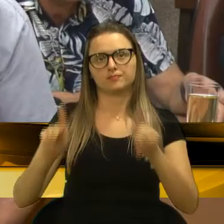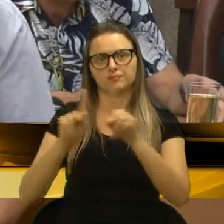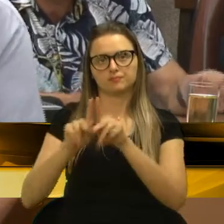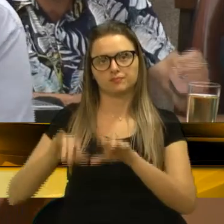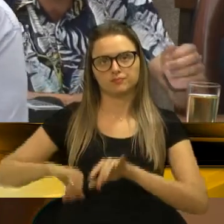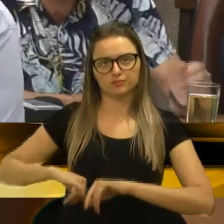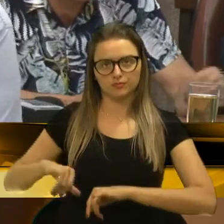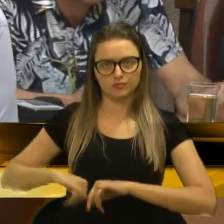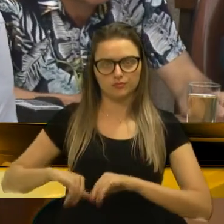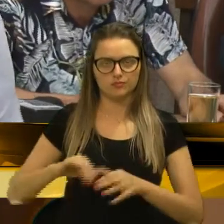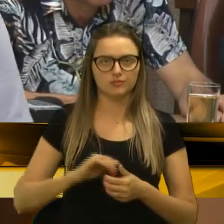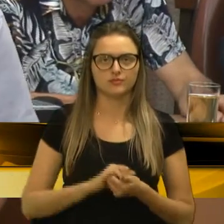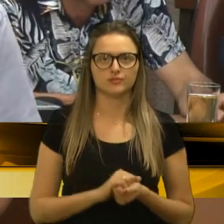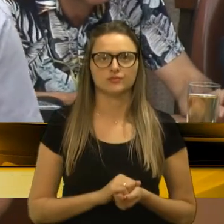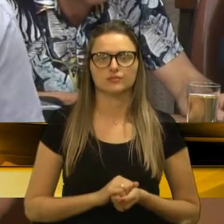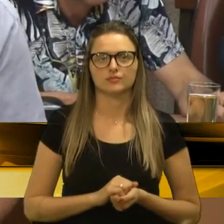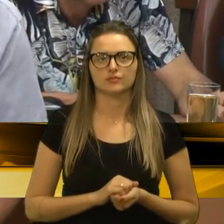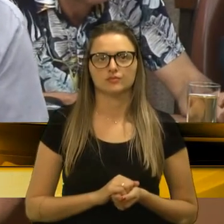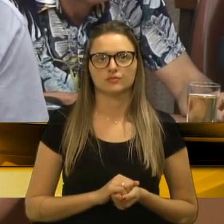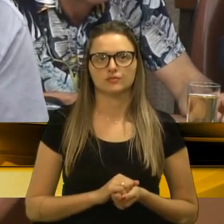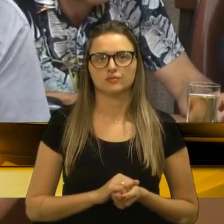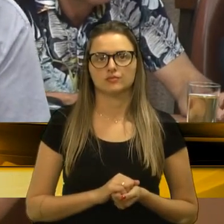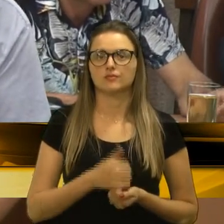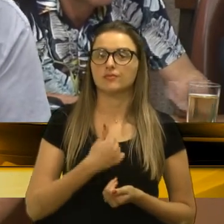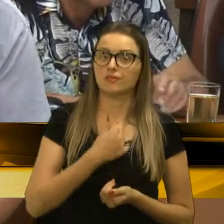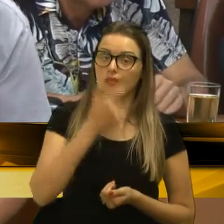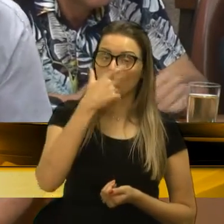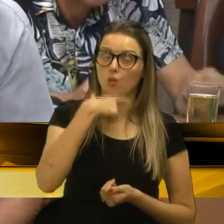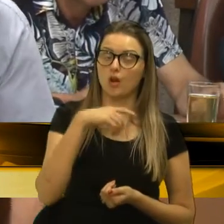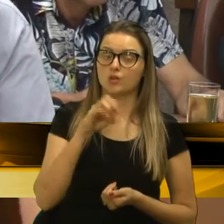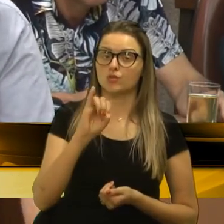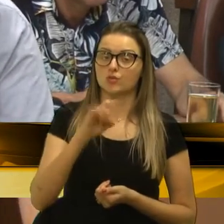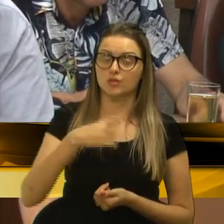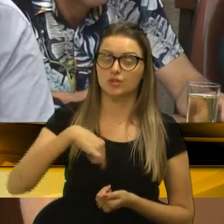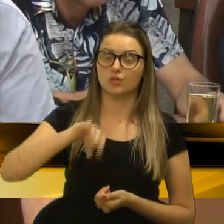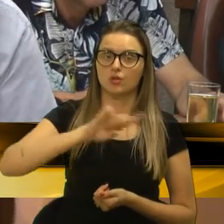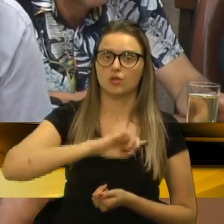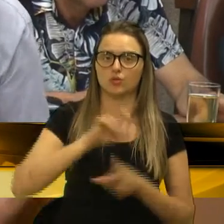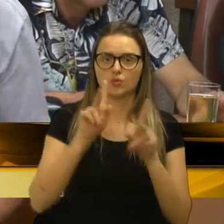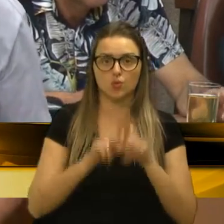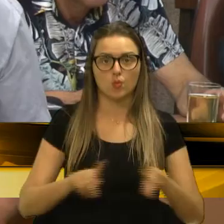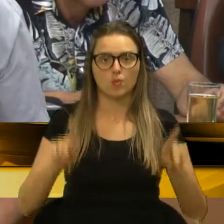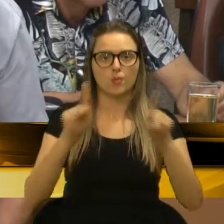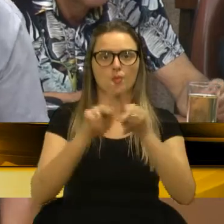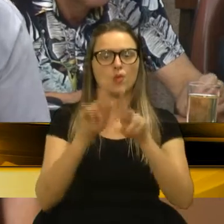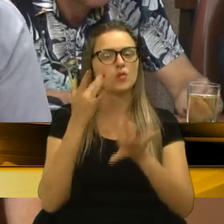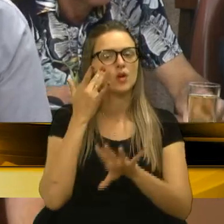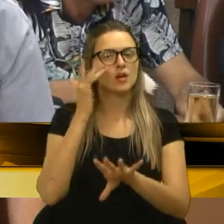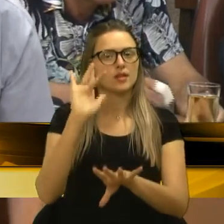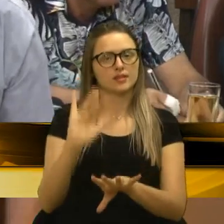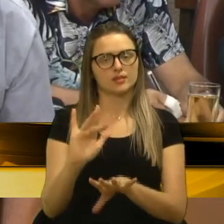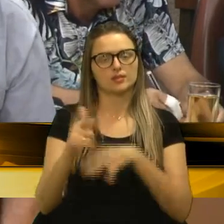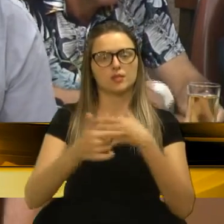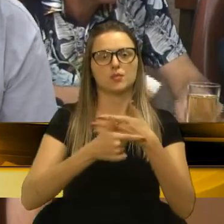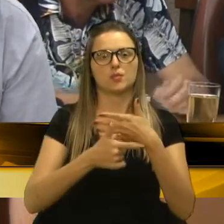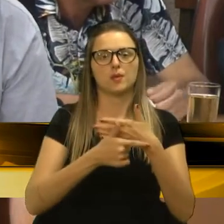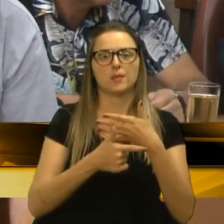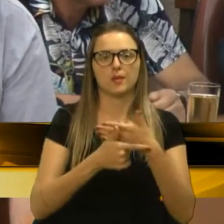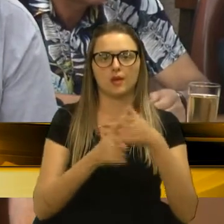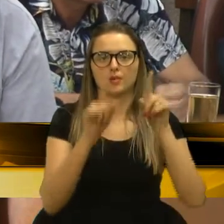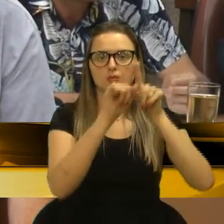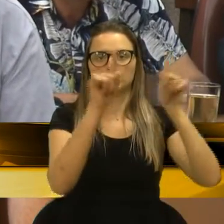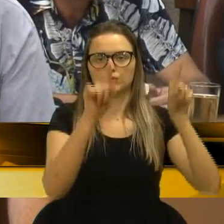Então, eu acho que se nós, se a população não saber a função desses servidores